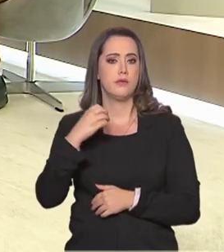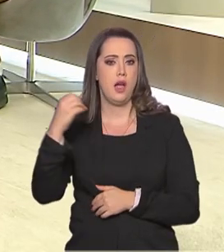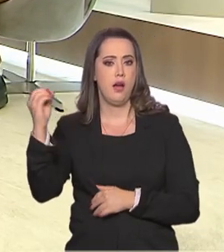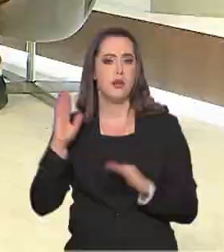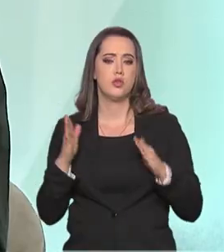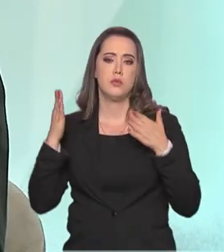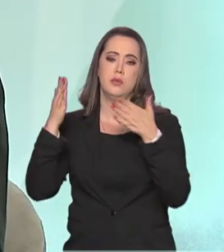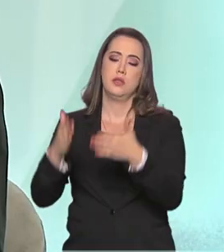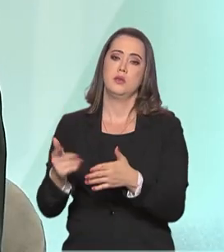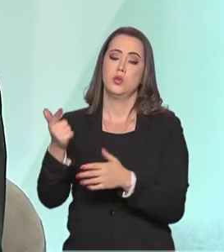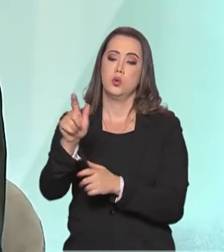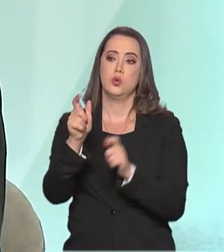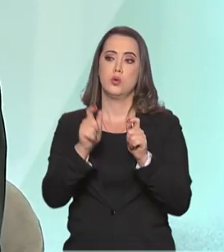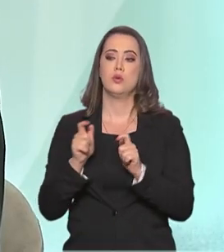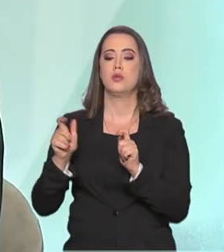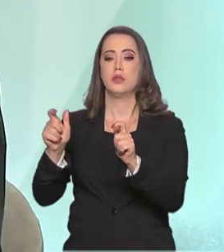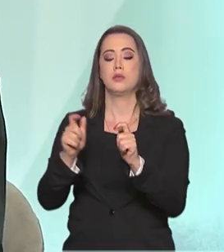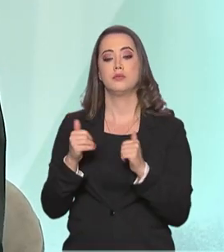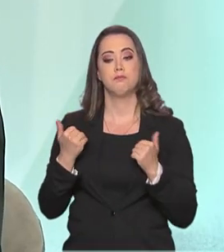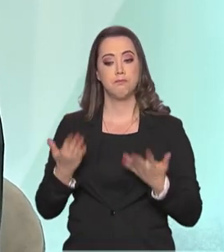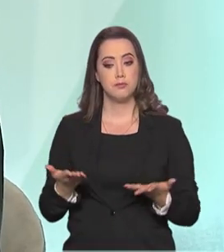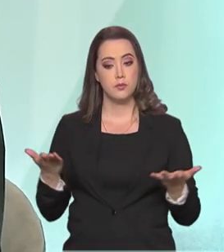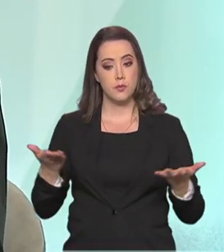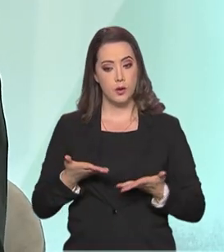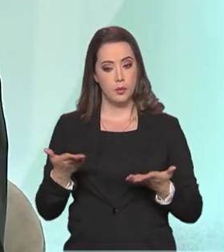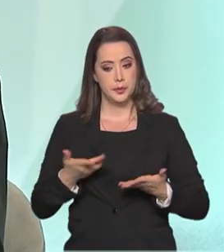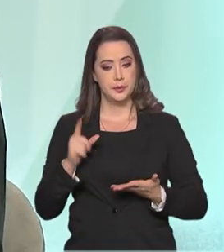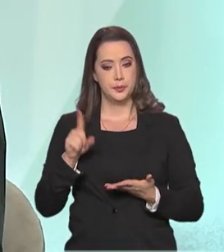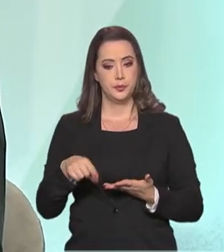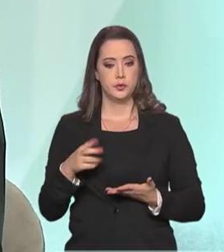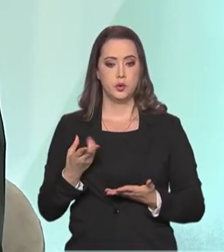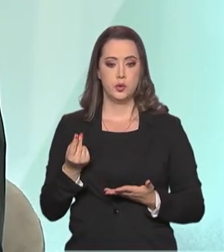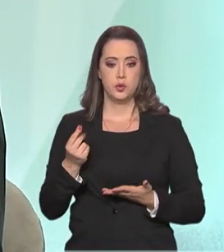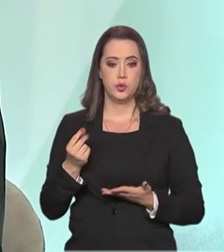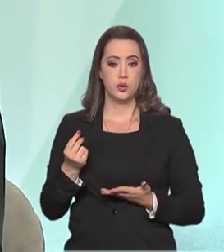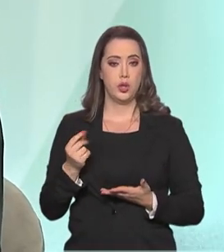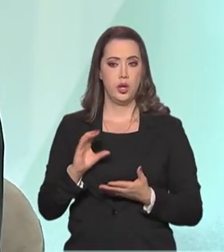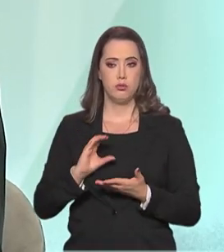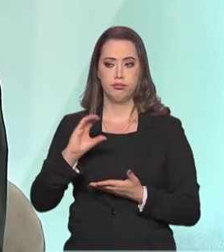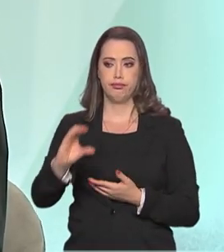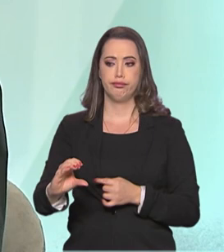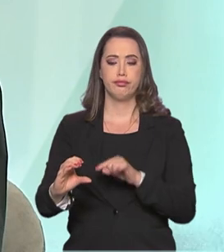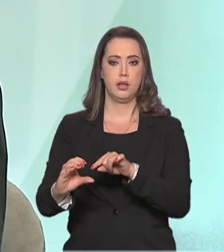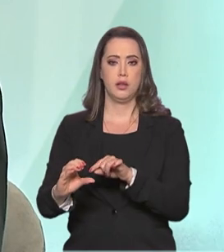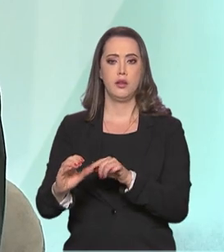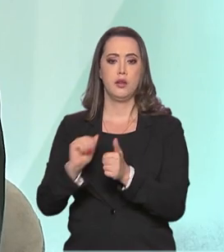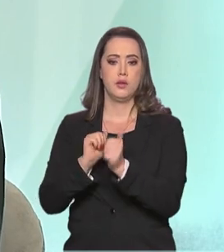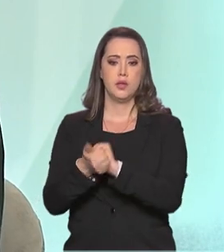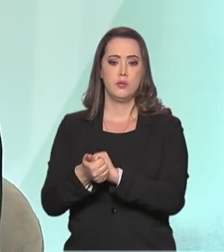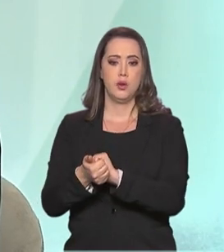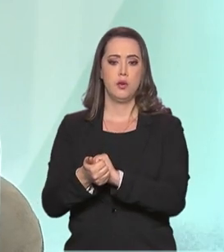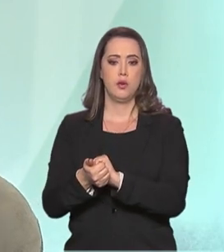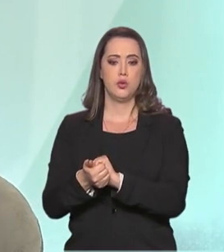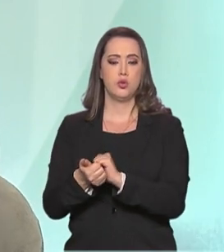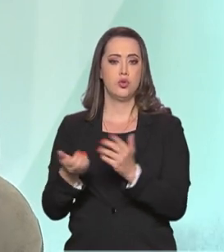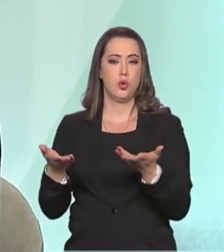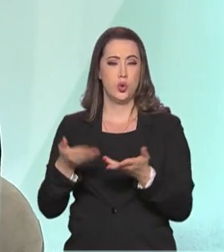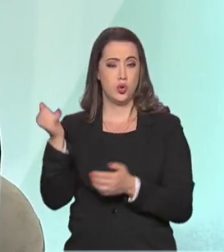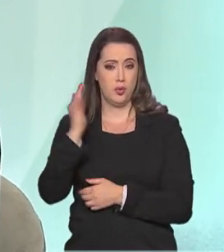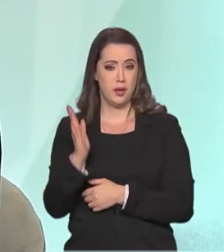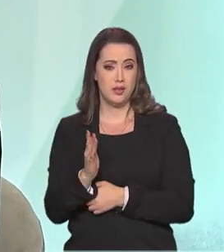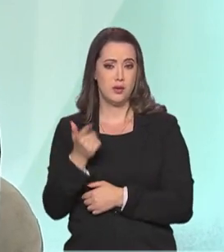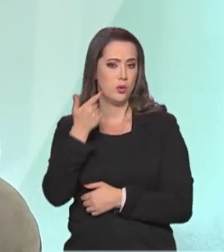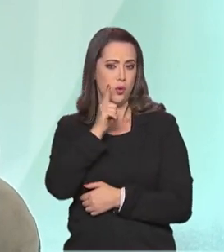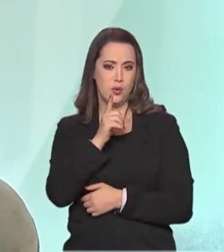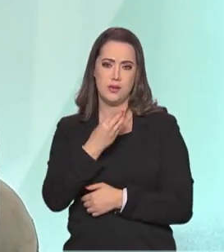participações. Então, hoje é um recurso que acho que o esporte brasileiro não saberia viver sem, principalmente